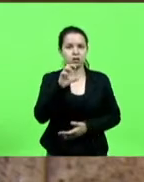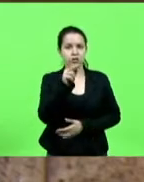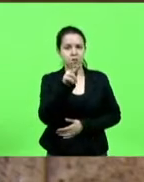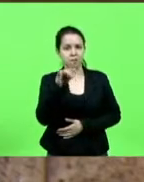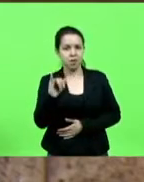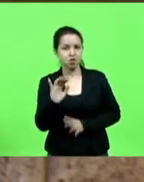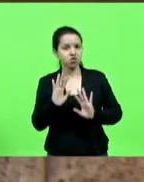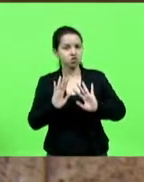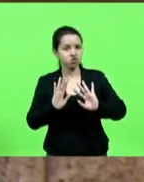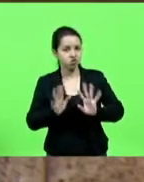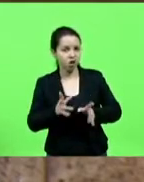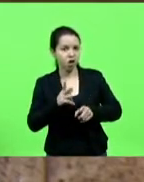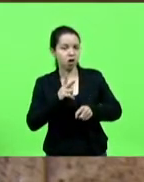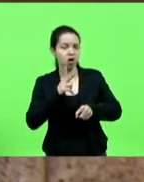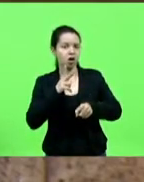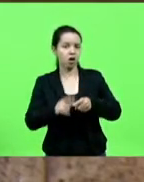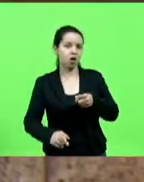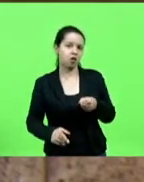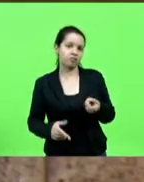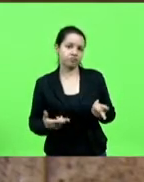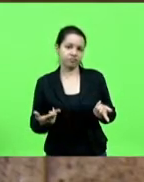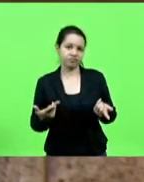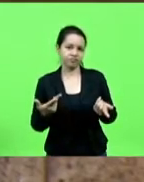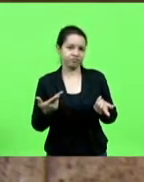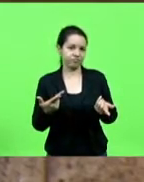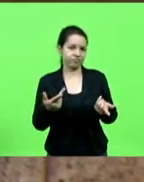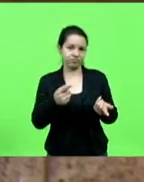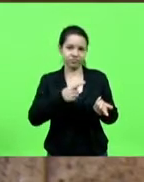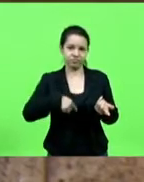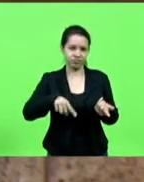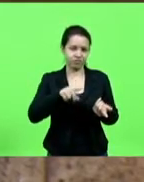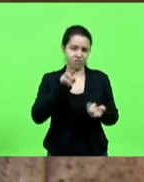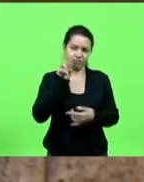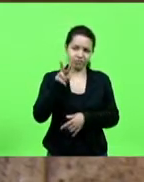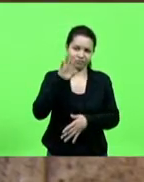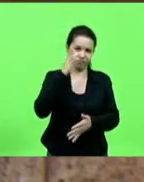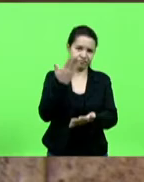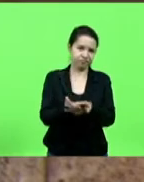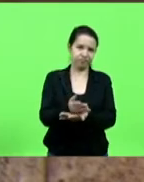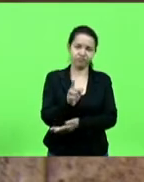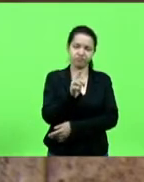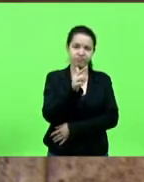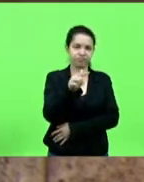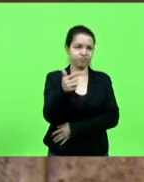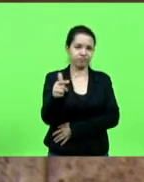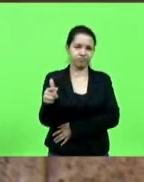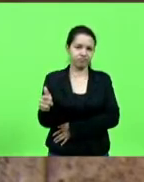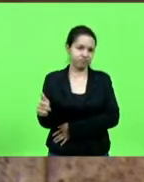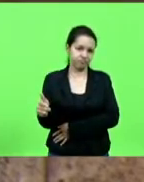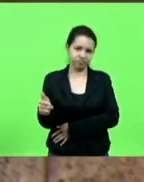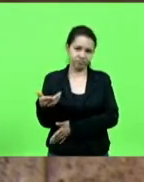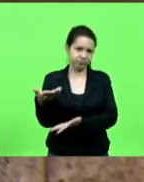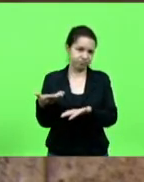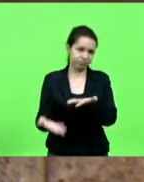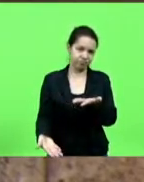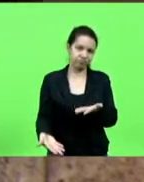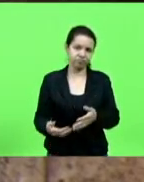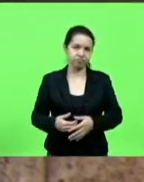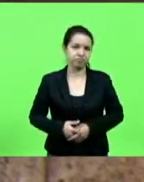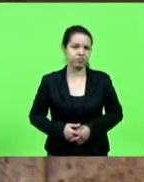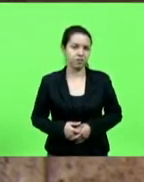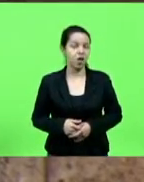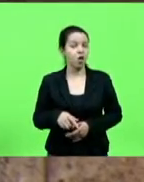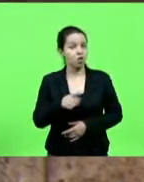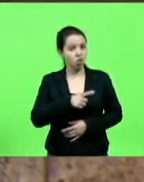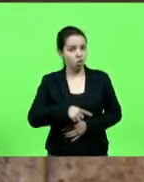ganhou o descrédito, que já nasceu desacreditada. E, graças a Deus, nós temos lá o orgulho de poder dizer que em